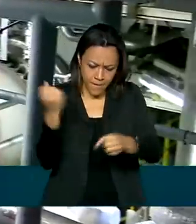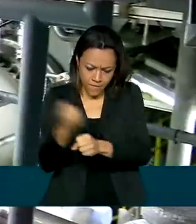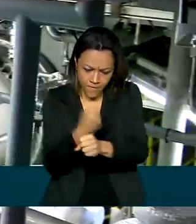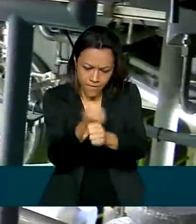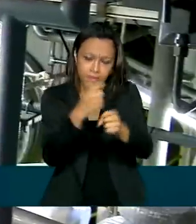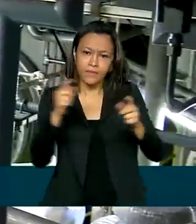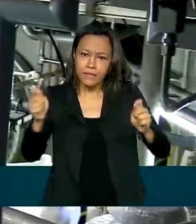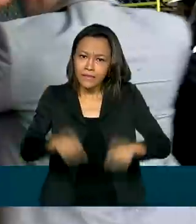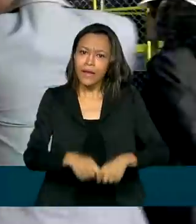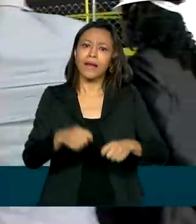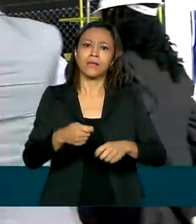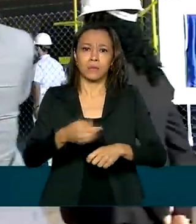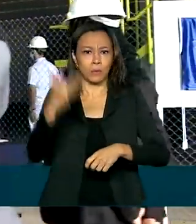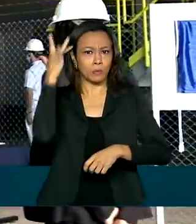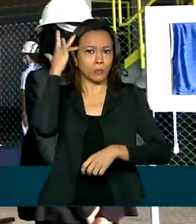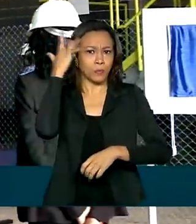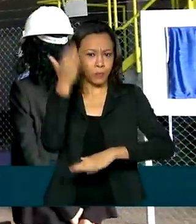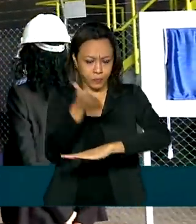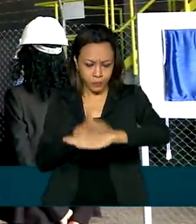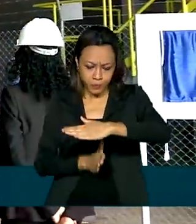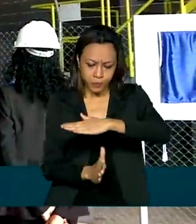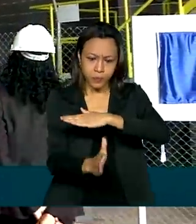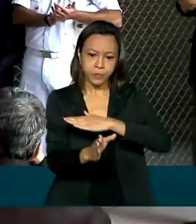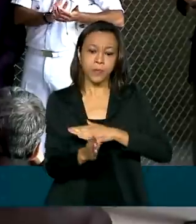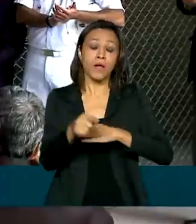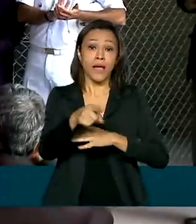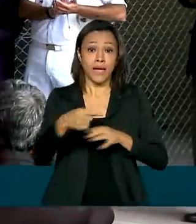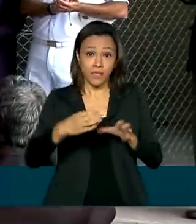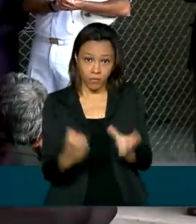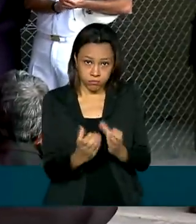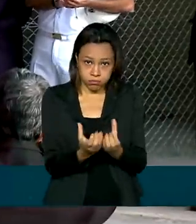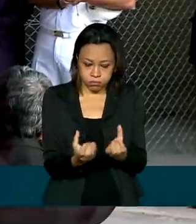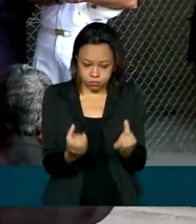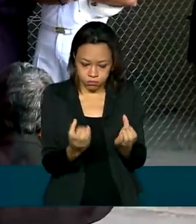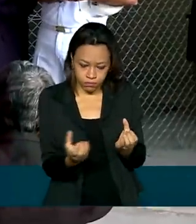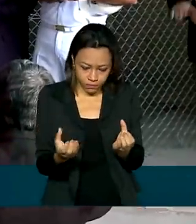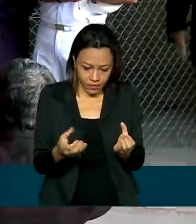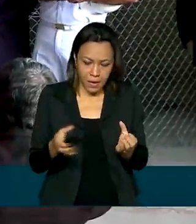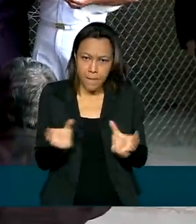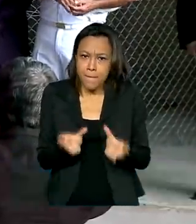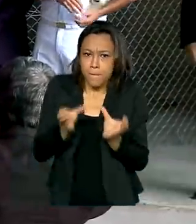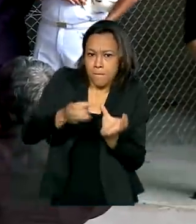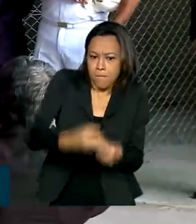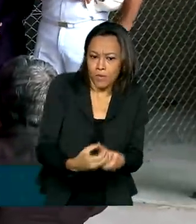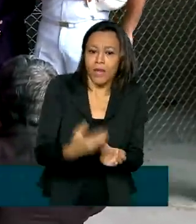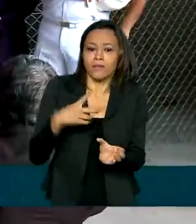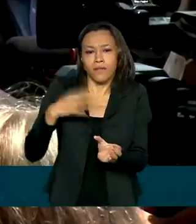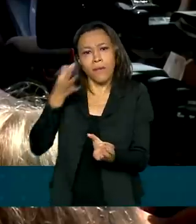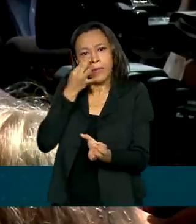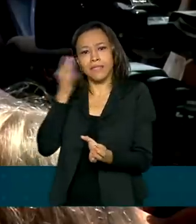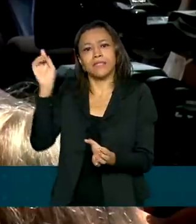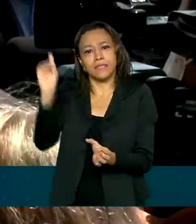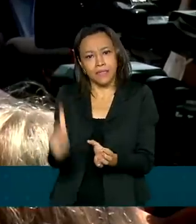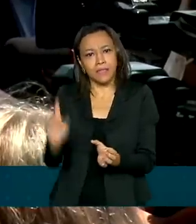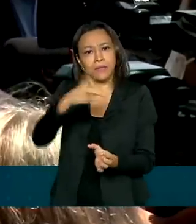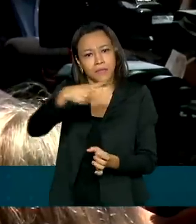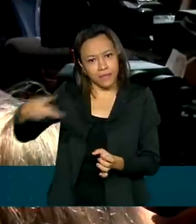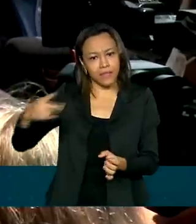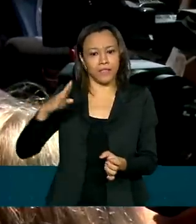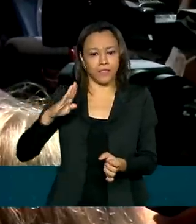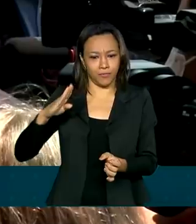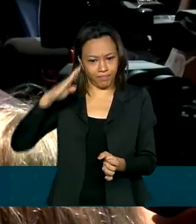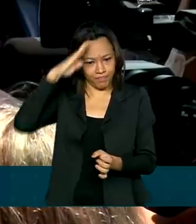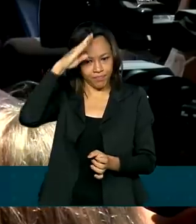com propulsão nuclear. A montagem do reator contou com a presença do presidente Jair Bolsonaro. Isso aqui é uma coisa